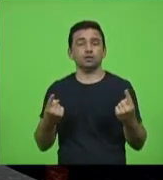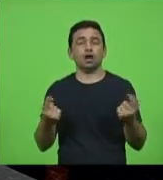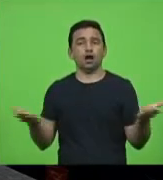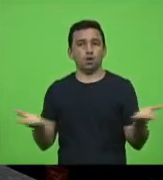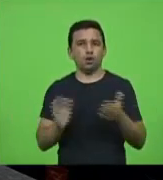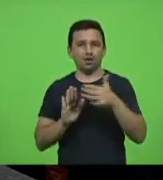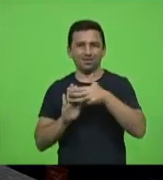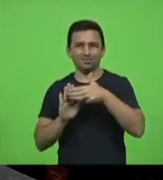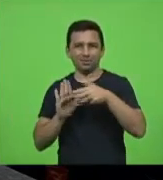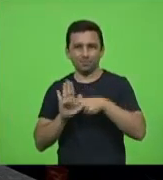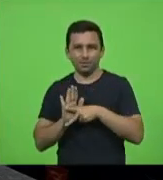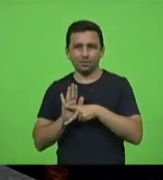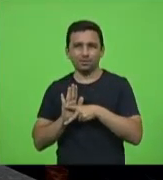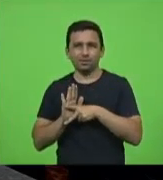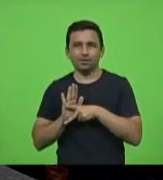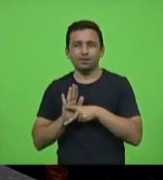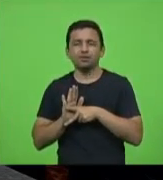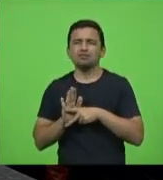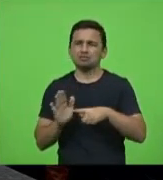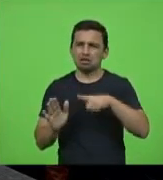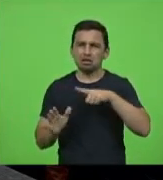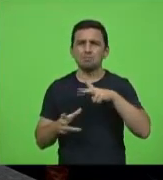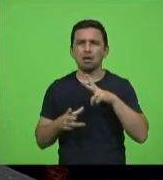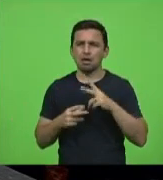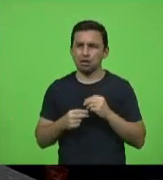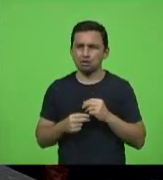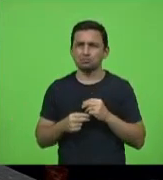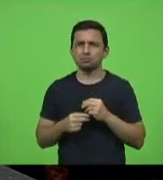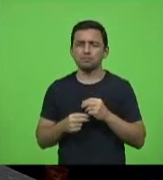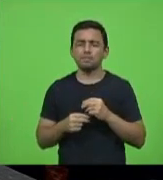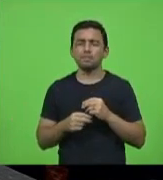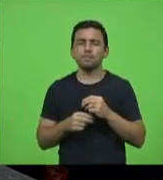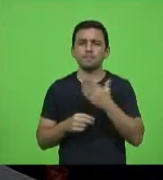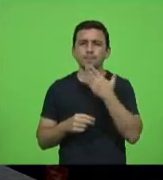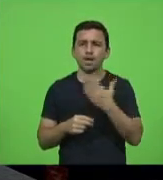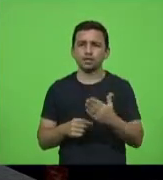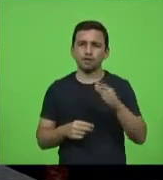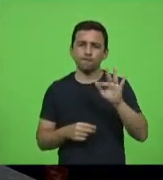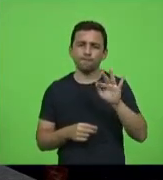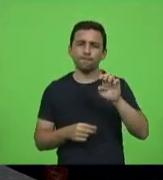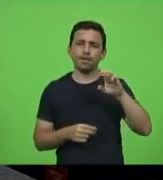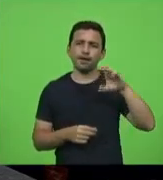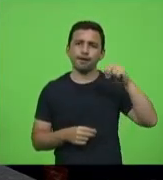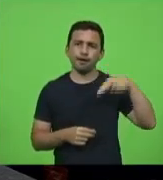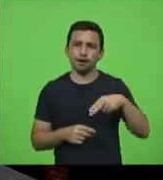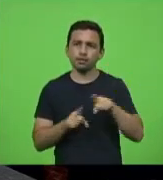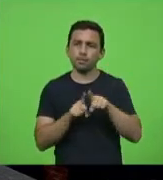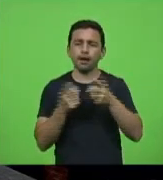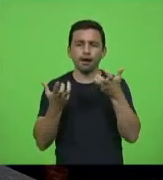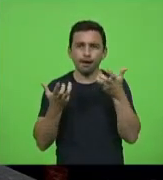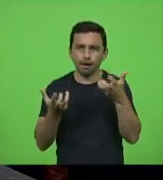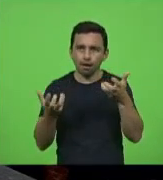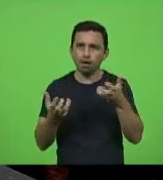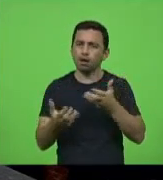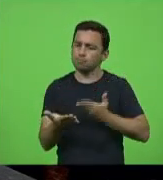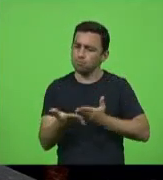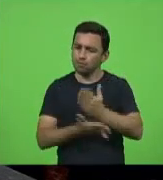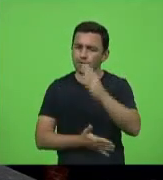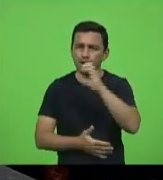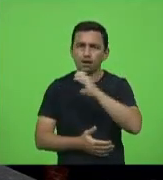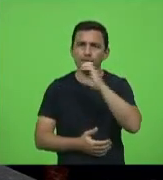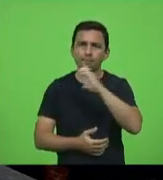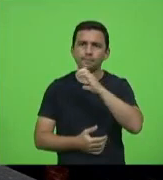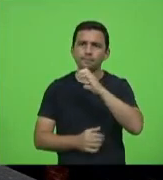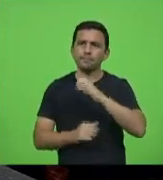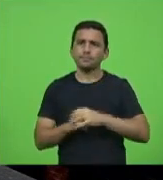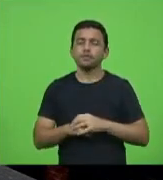provisória ela tem mérito tem o apelo aqui também da FECAM para que seja aprovada na maior rapidez possível e que